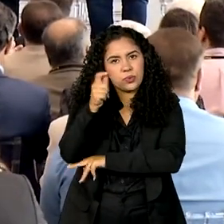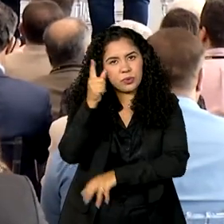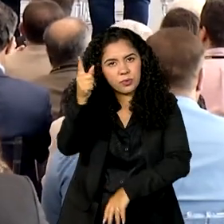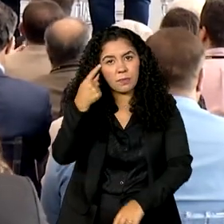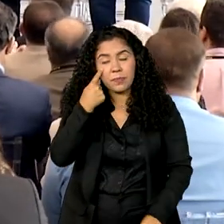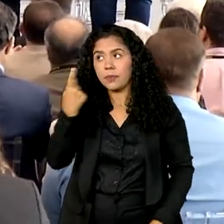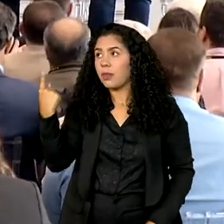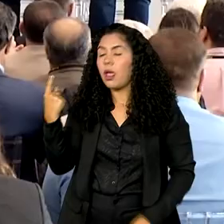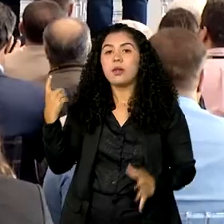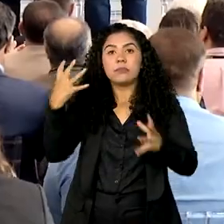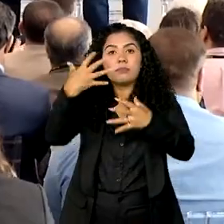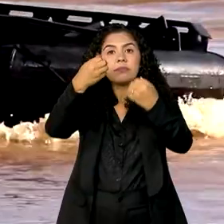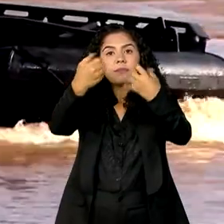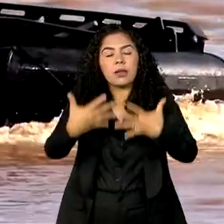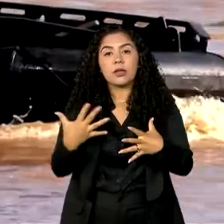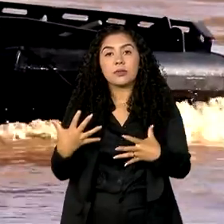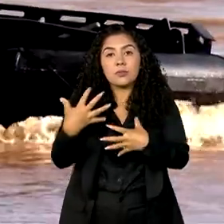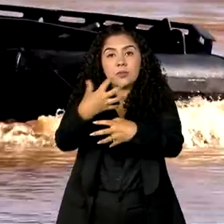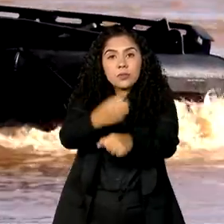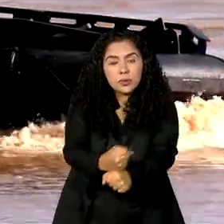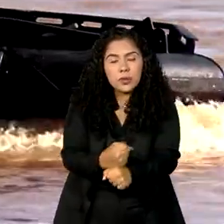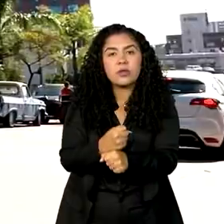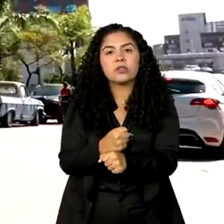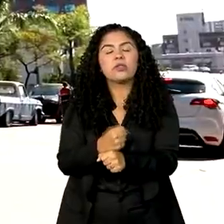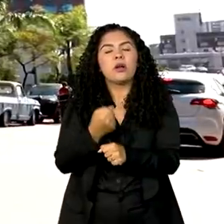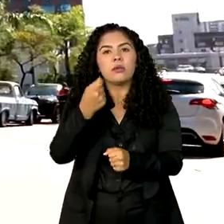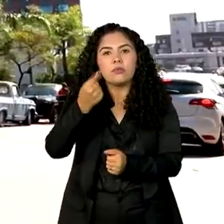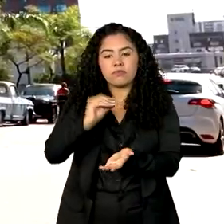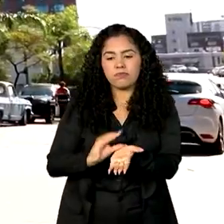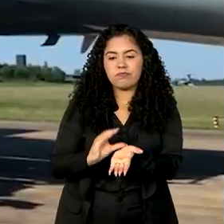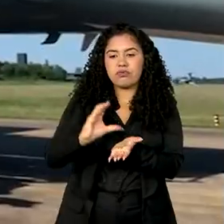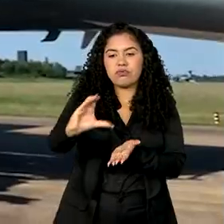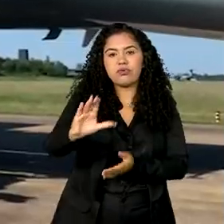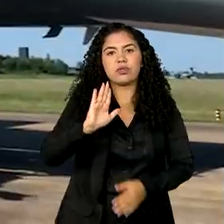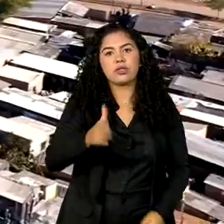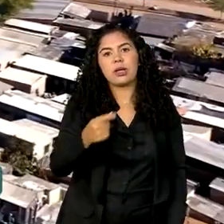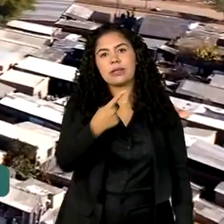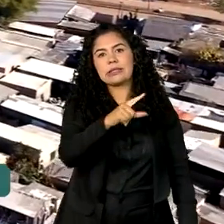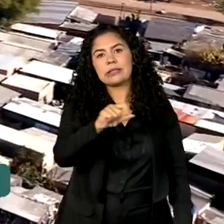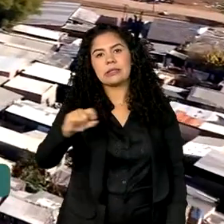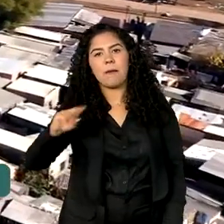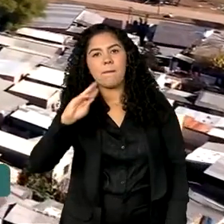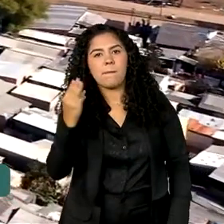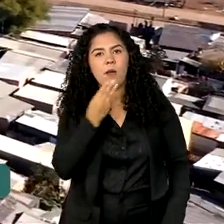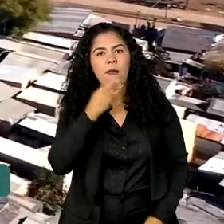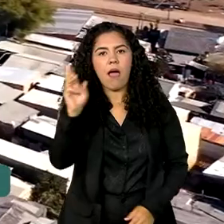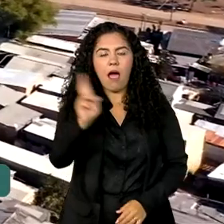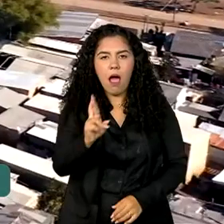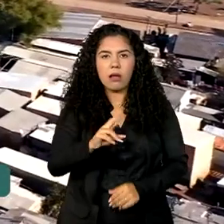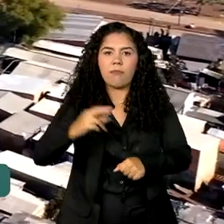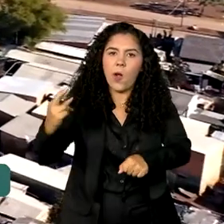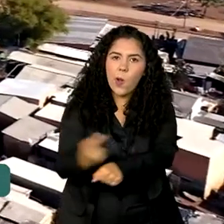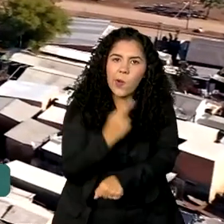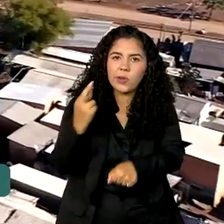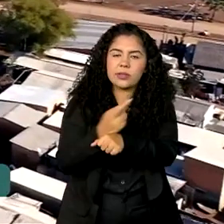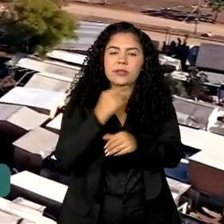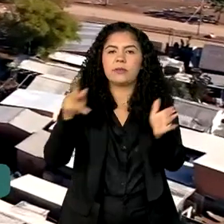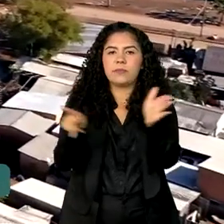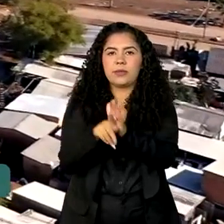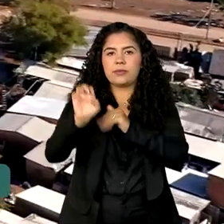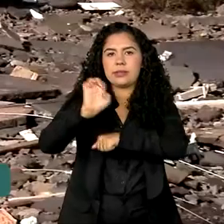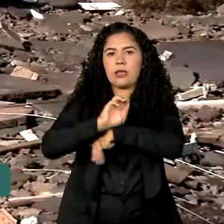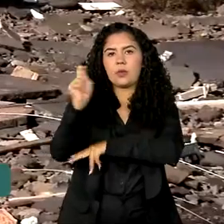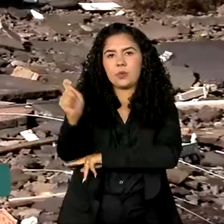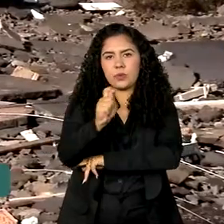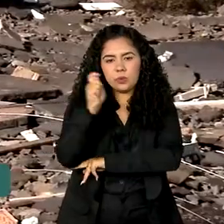total, o governo federal já liberou mais de 100 bilhões de reais para a reconstrução do Rio Grande do